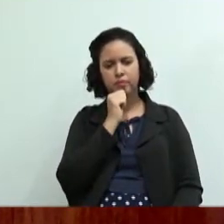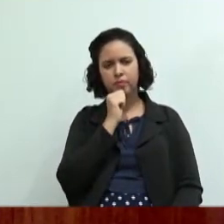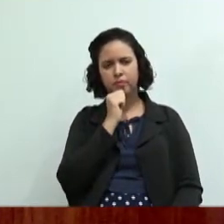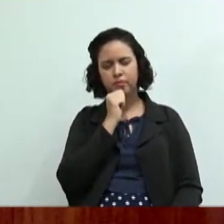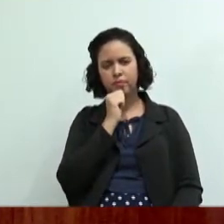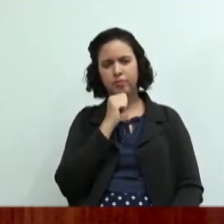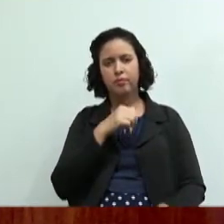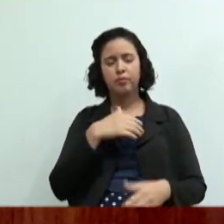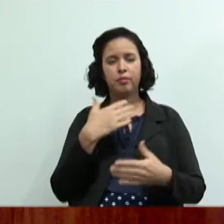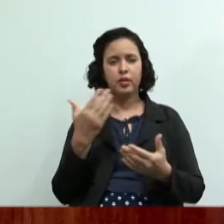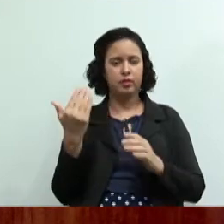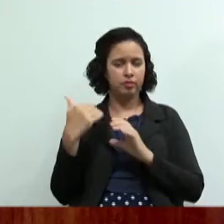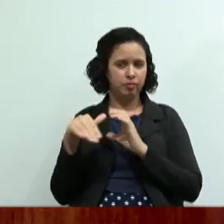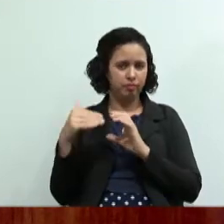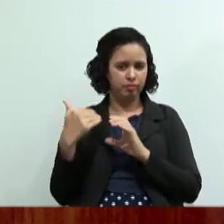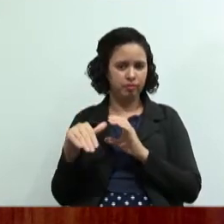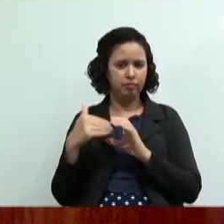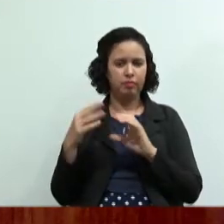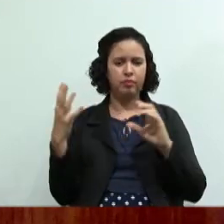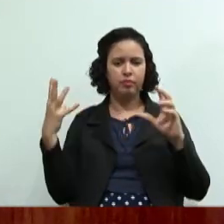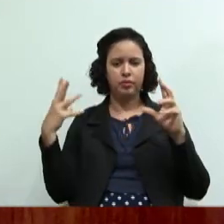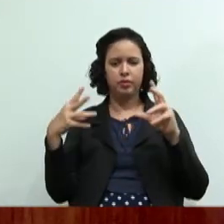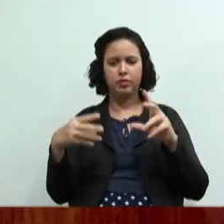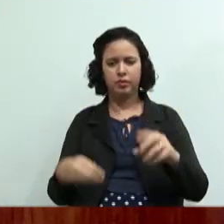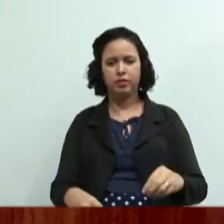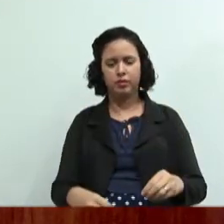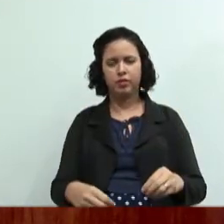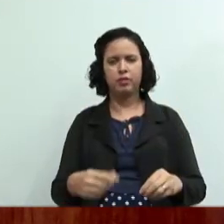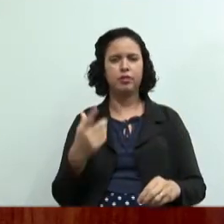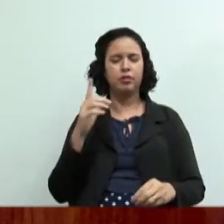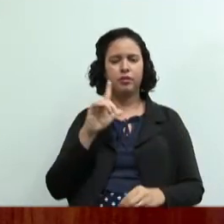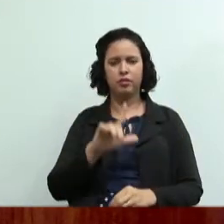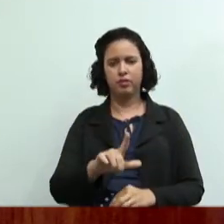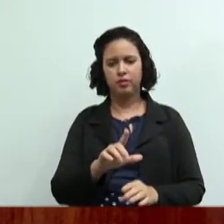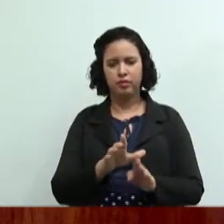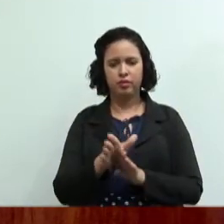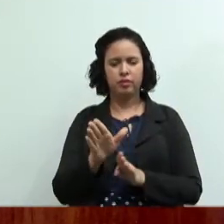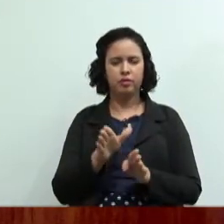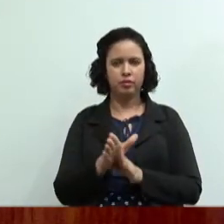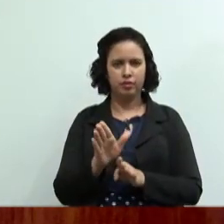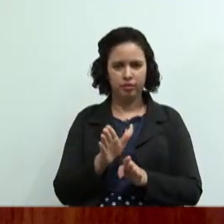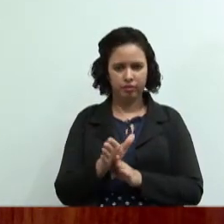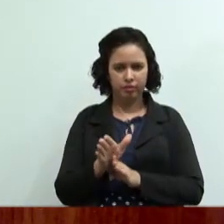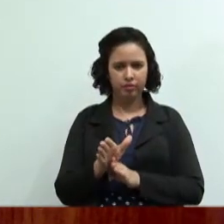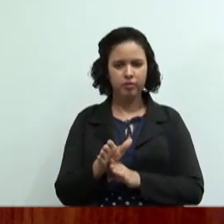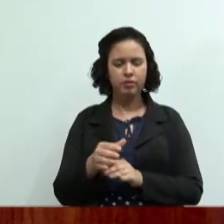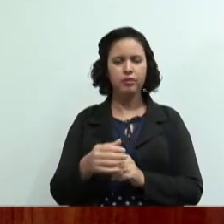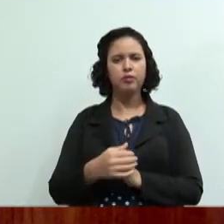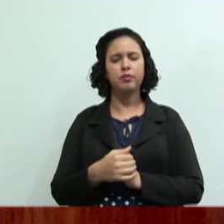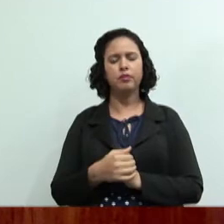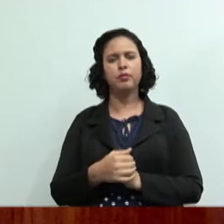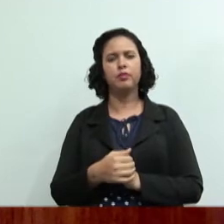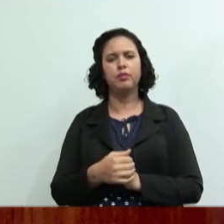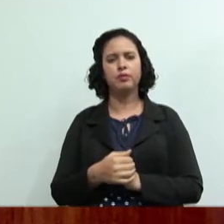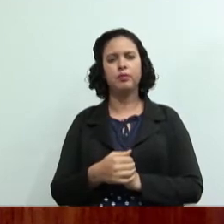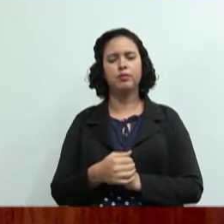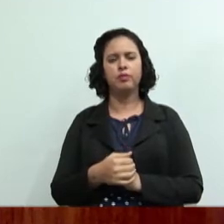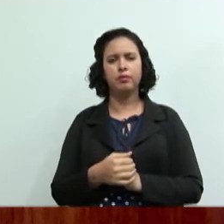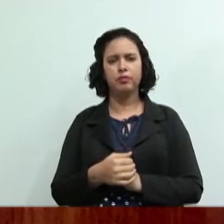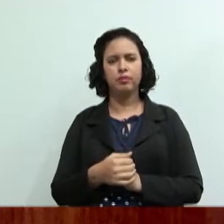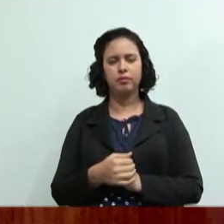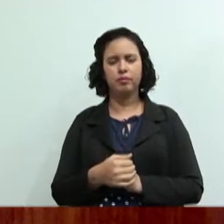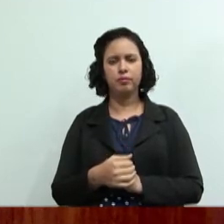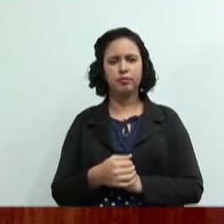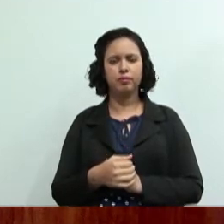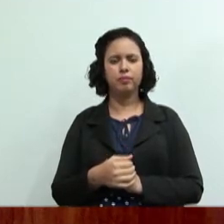a gente continua enviando até que todo mundo esteja com essas orientações para poder estar bem ciente de como funciona o projeto